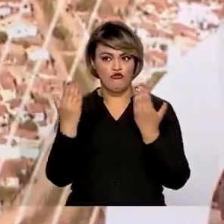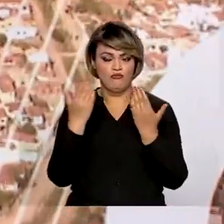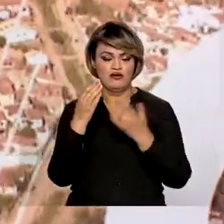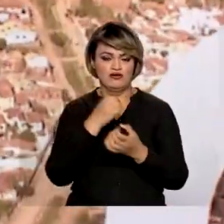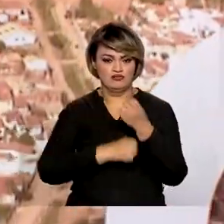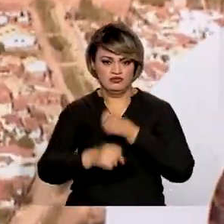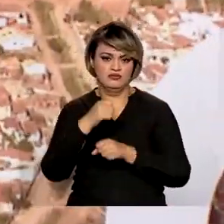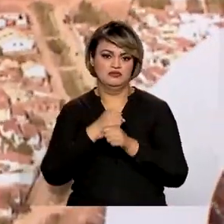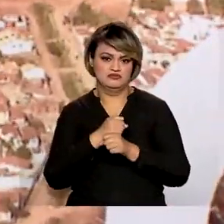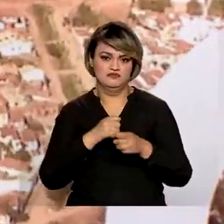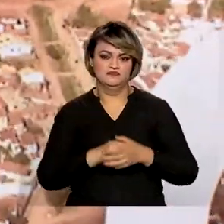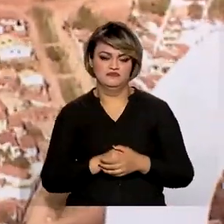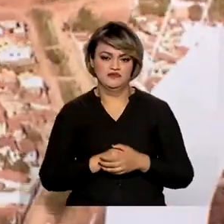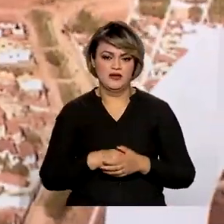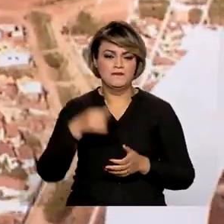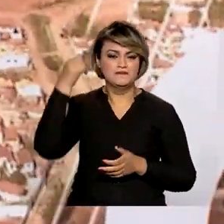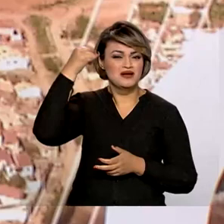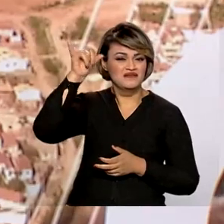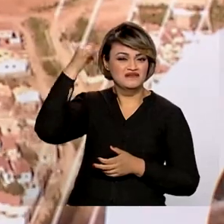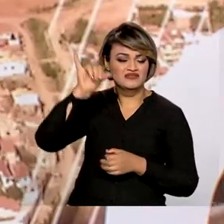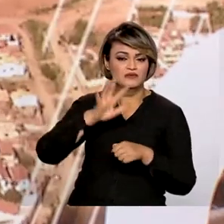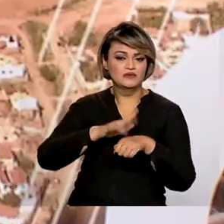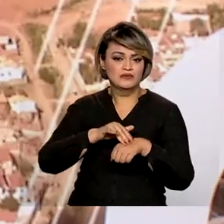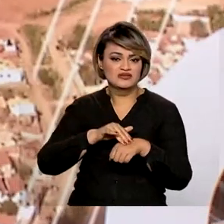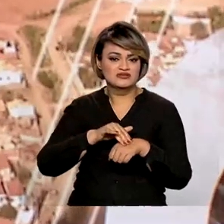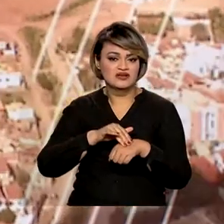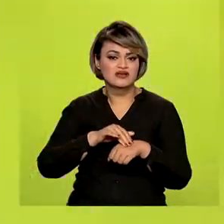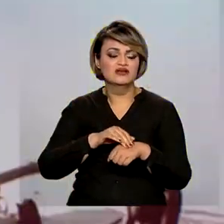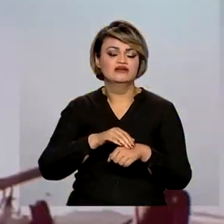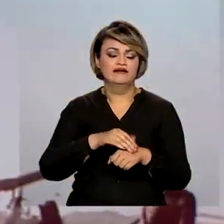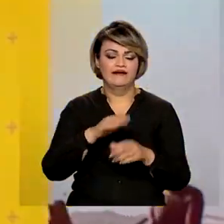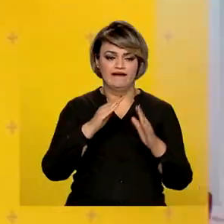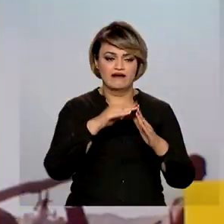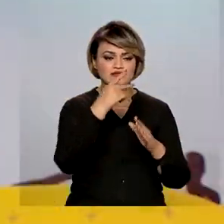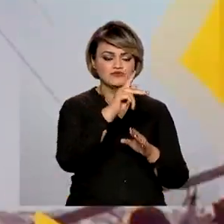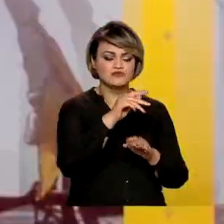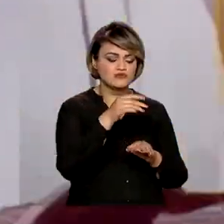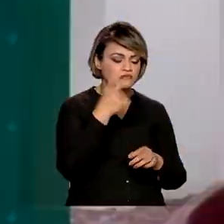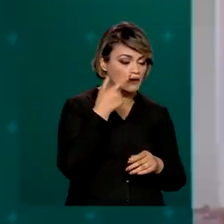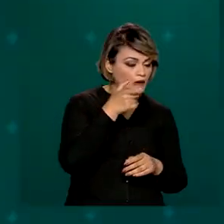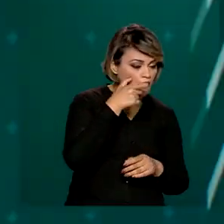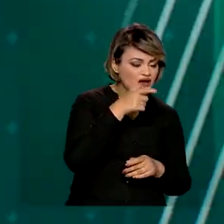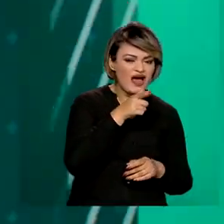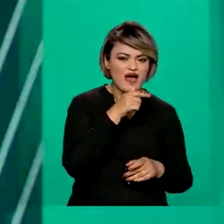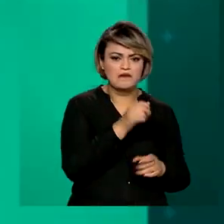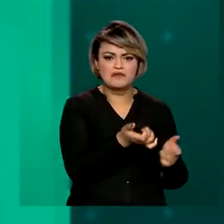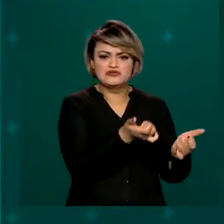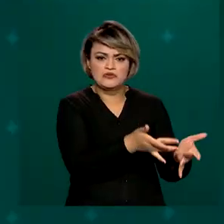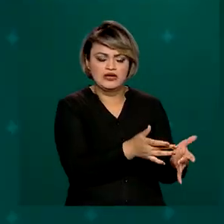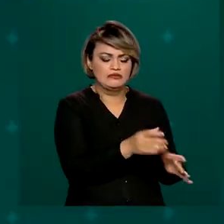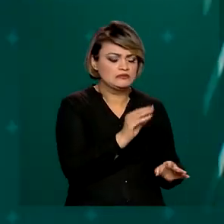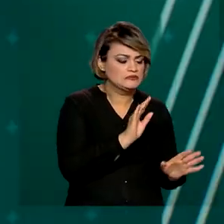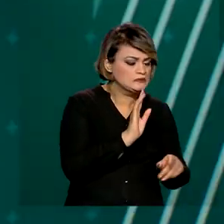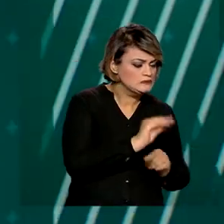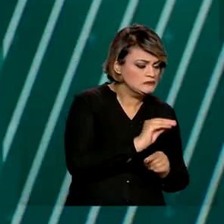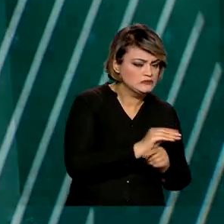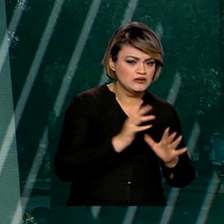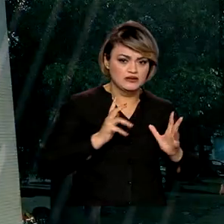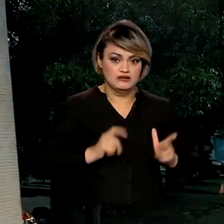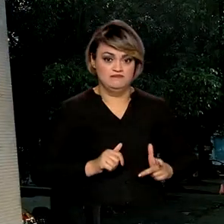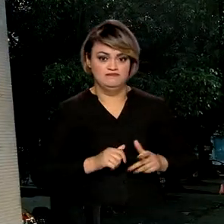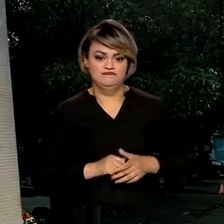de 2021. A prevenção da doença passa pelos cuidados em casa, com eliminação da água parada e criadouros do mosquito.